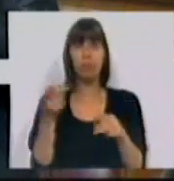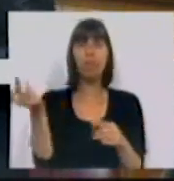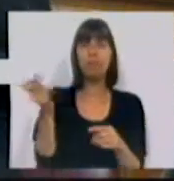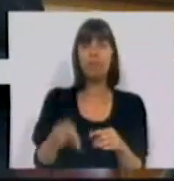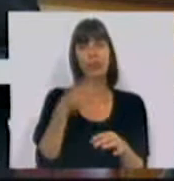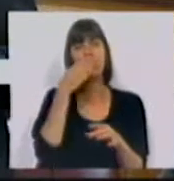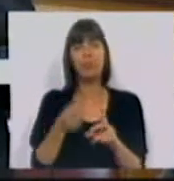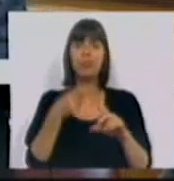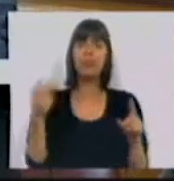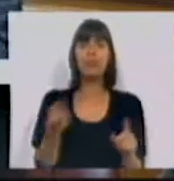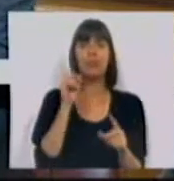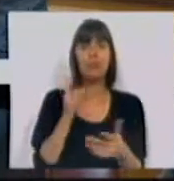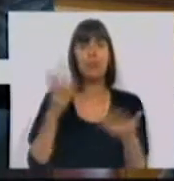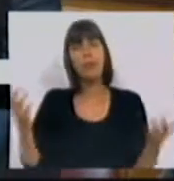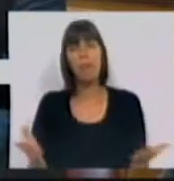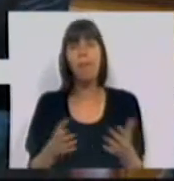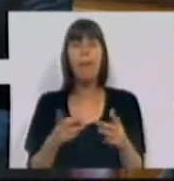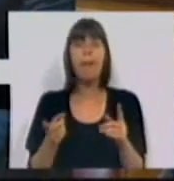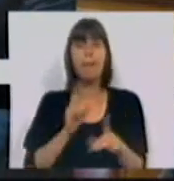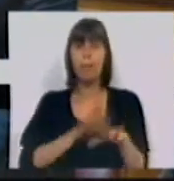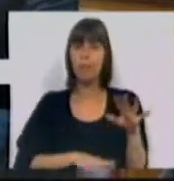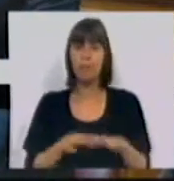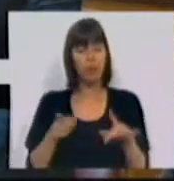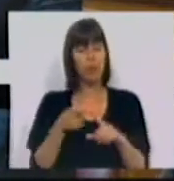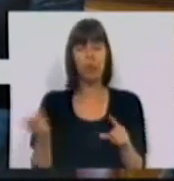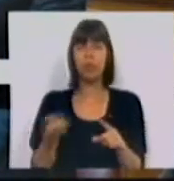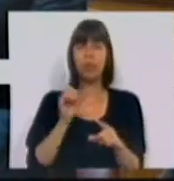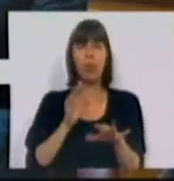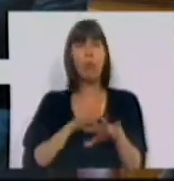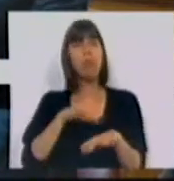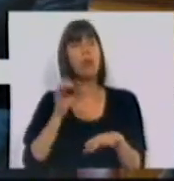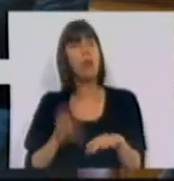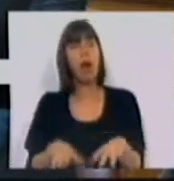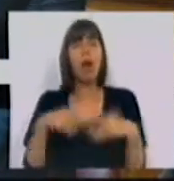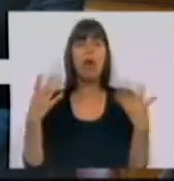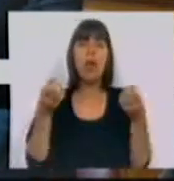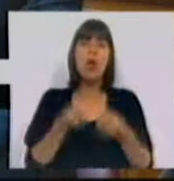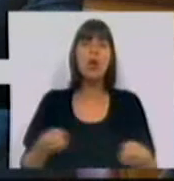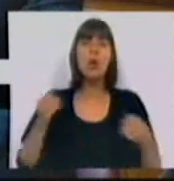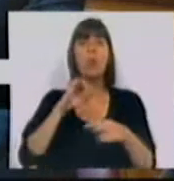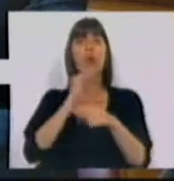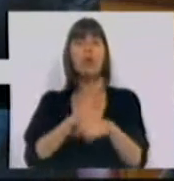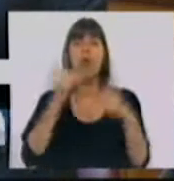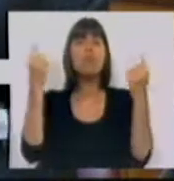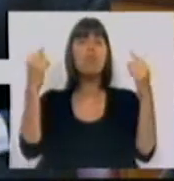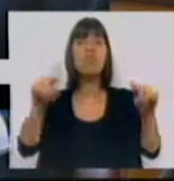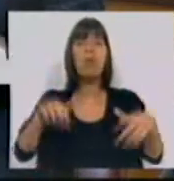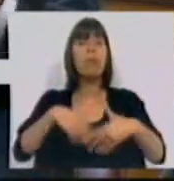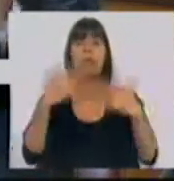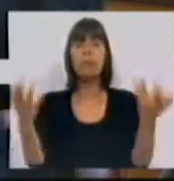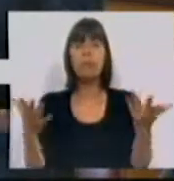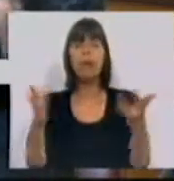de uma injustiça que não é feita em função de nenhuma outra coisa que não seja